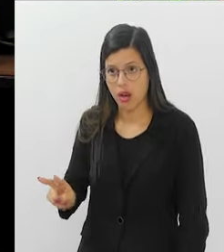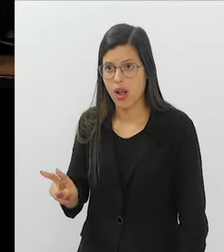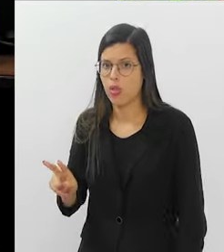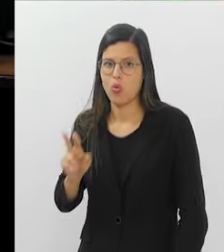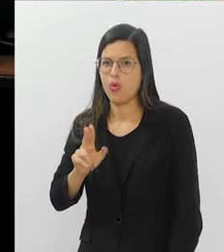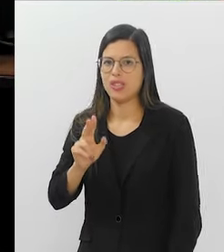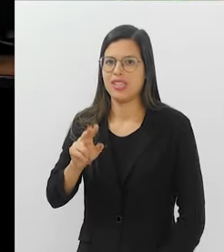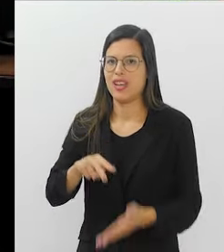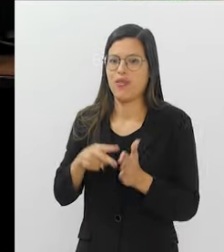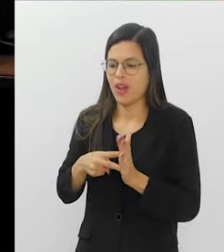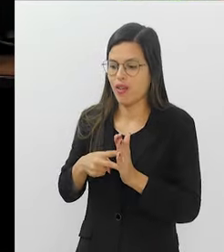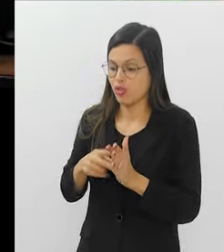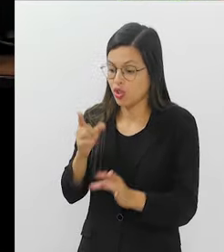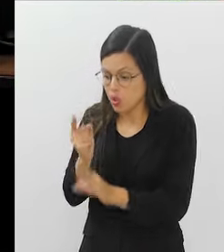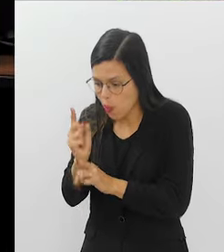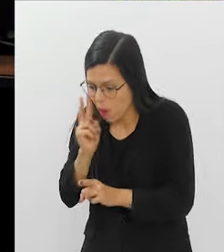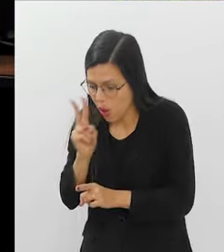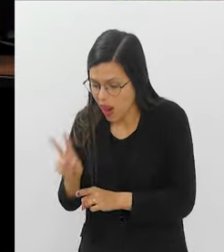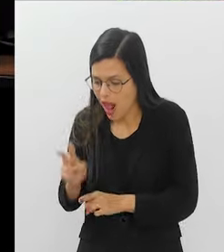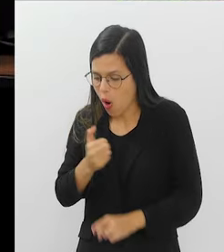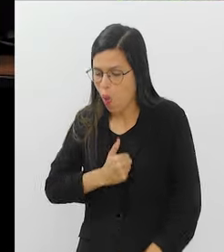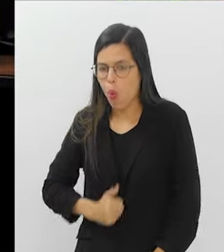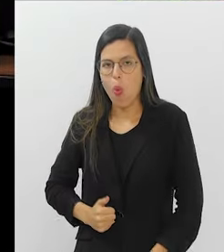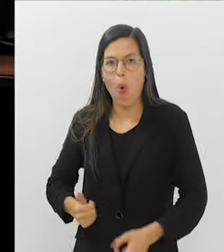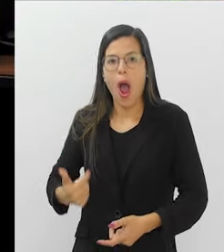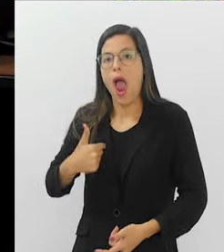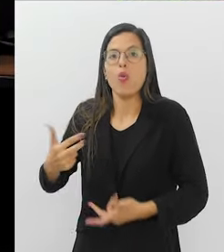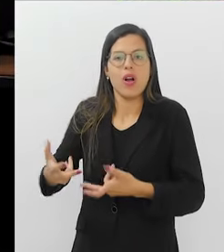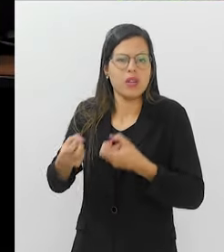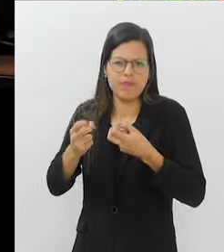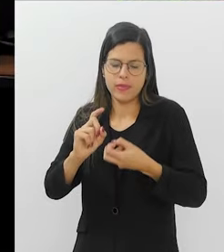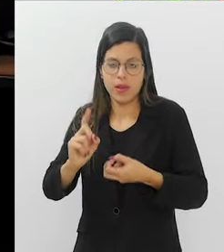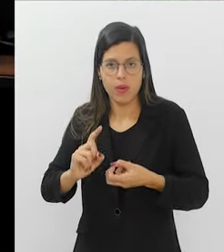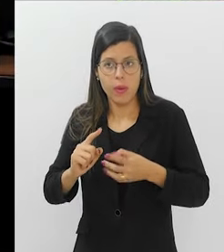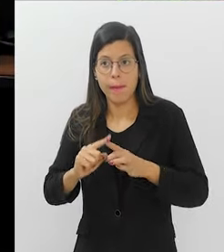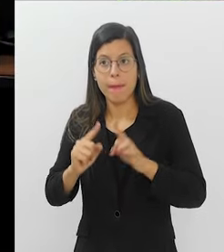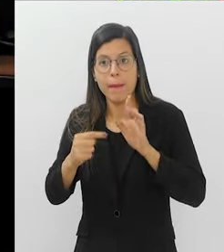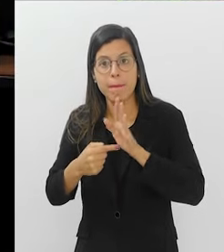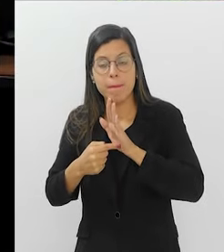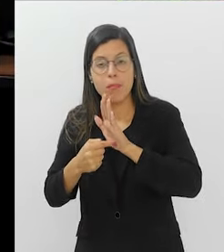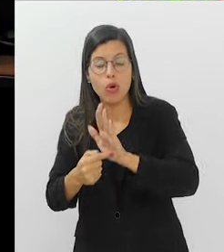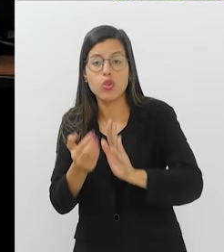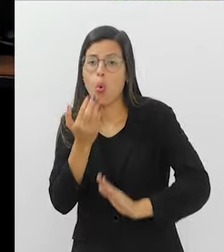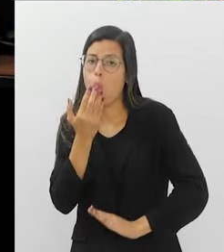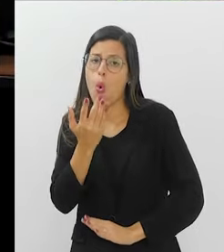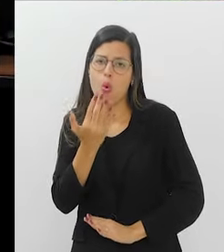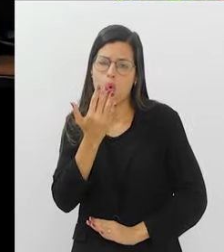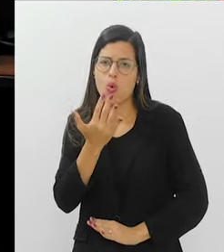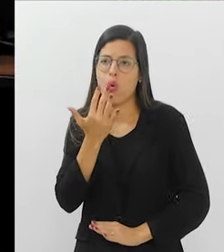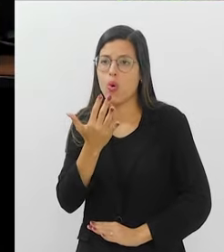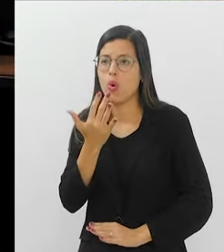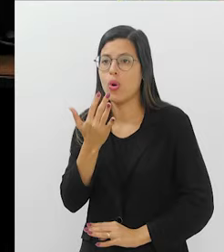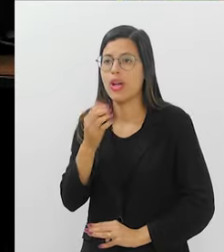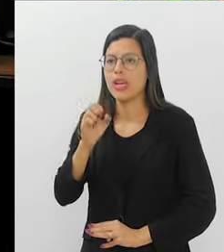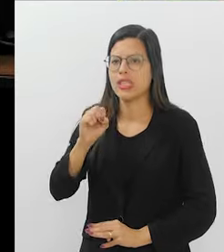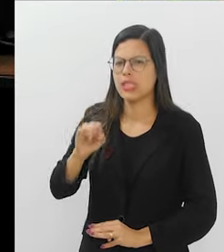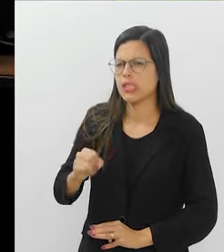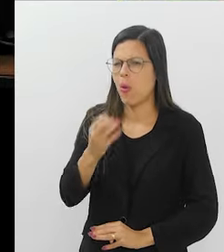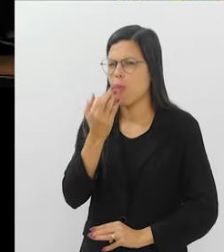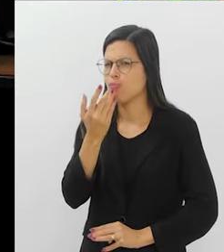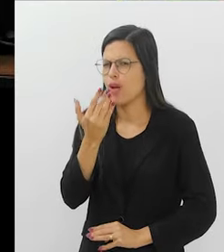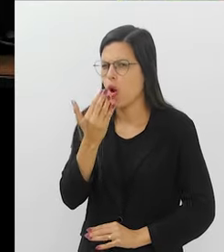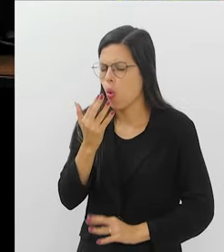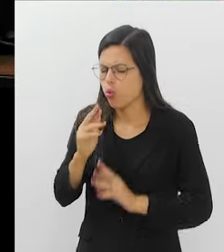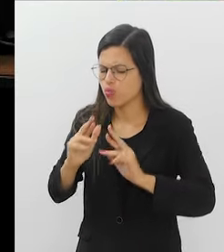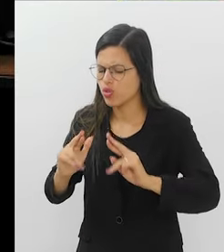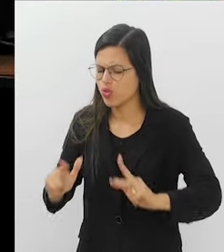câncer. Não é isso, né? Mas o fato da gente olhar as fezes, ela nos mostra coloração, né? Se tiver